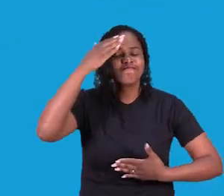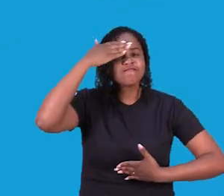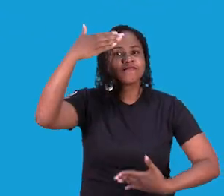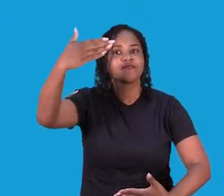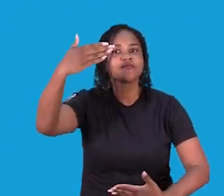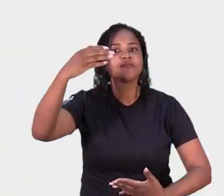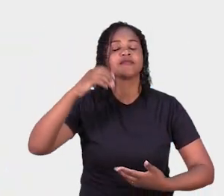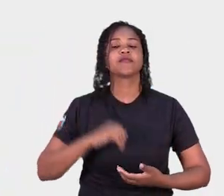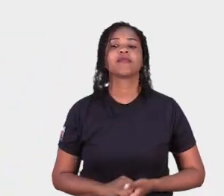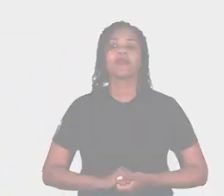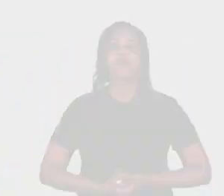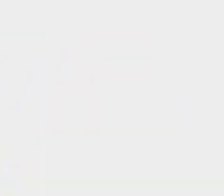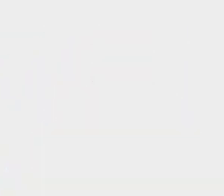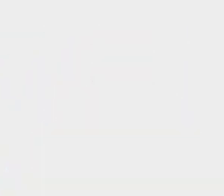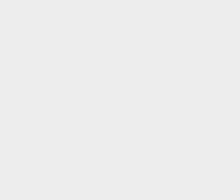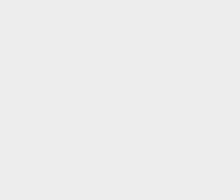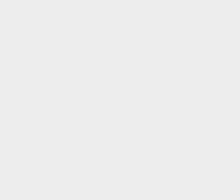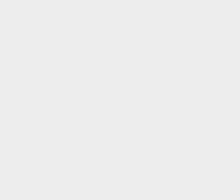palavra